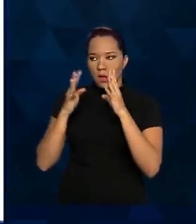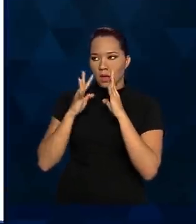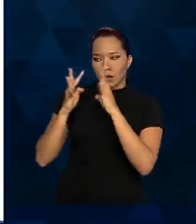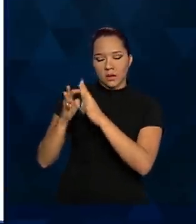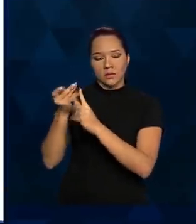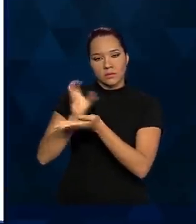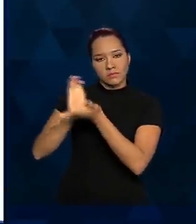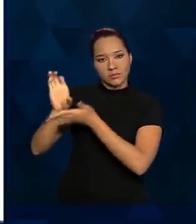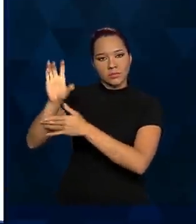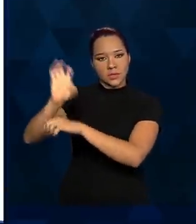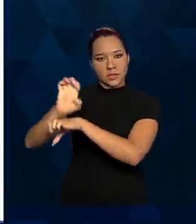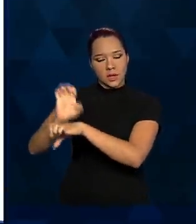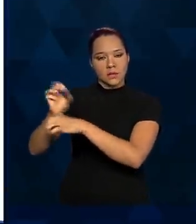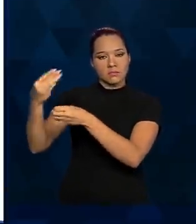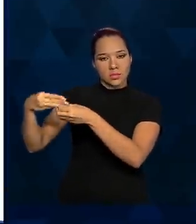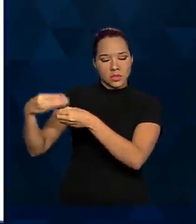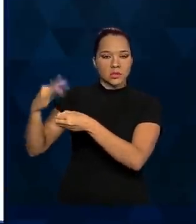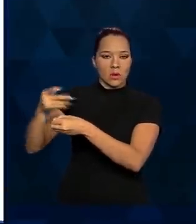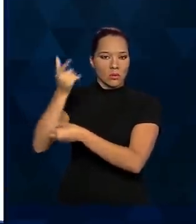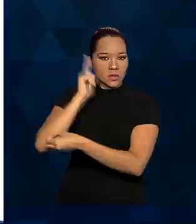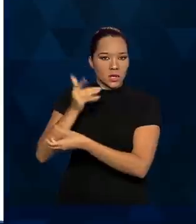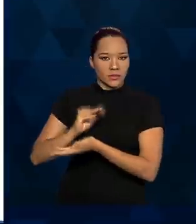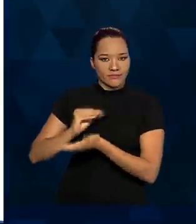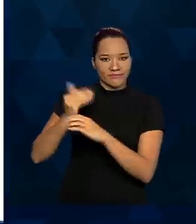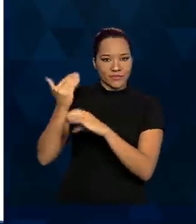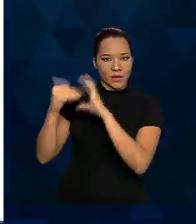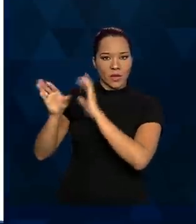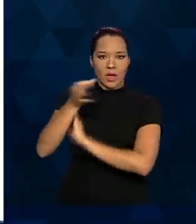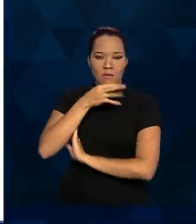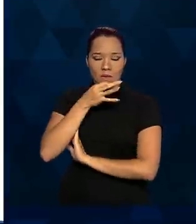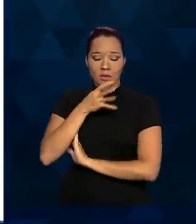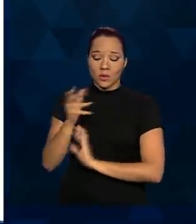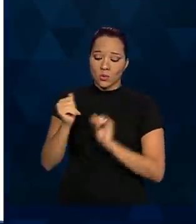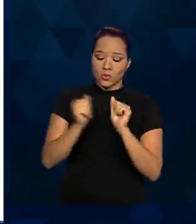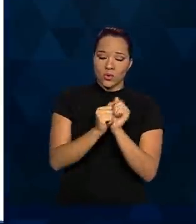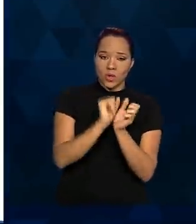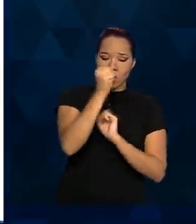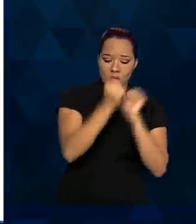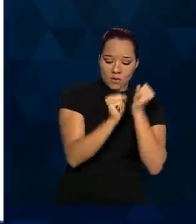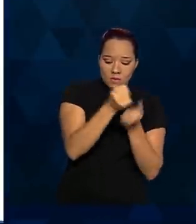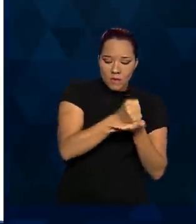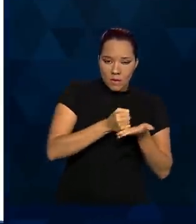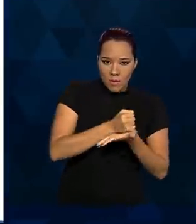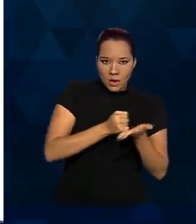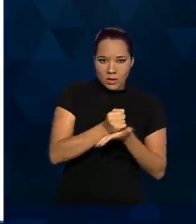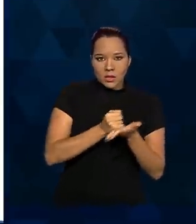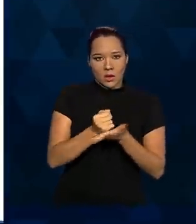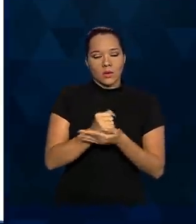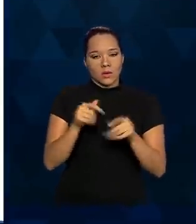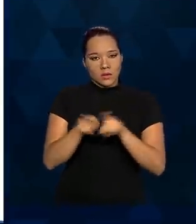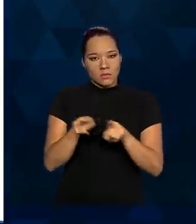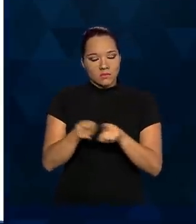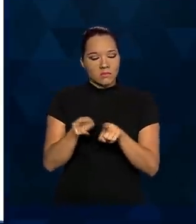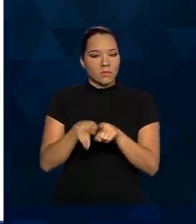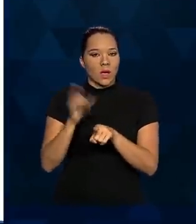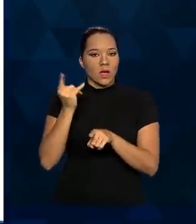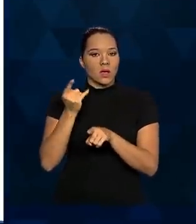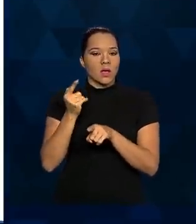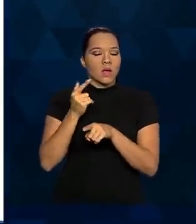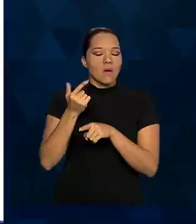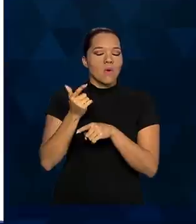municípios. Então, nós verificamos junto à indústria farmacêutica, aos produtores, o